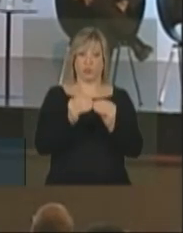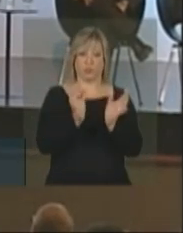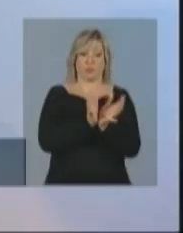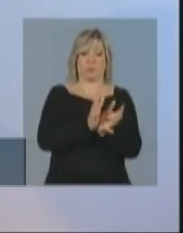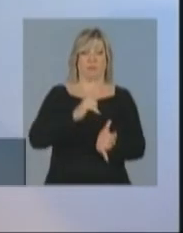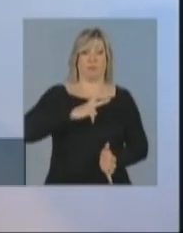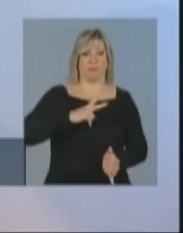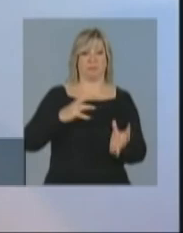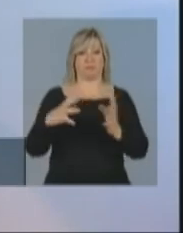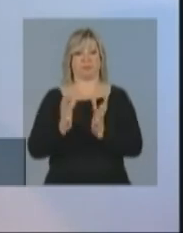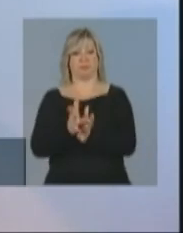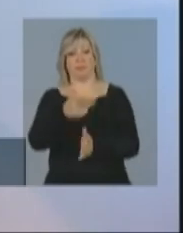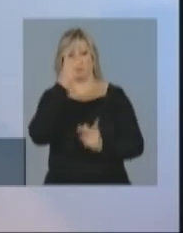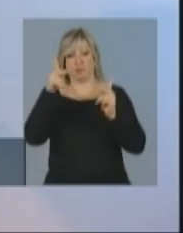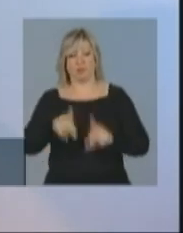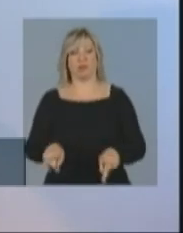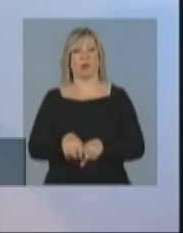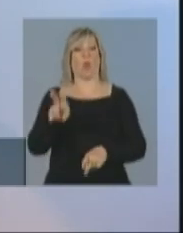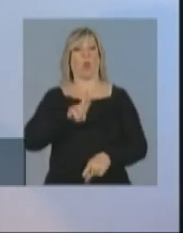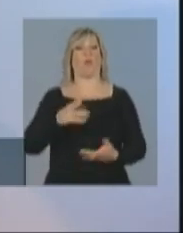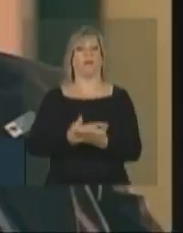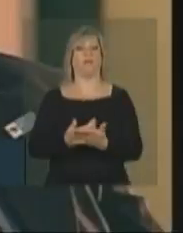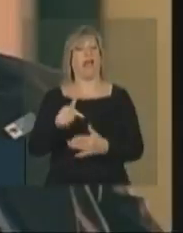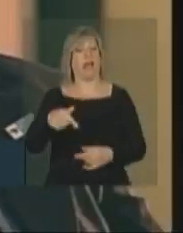o público e a universidade. E aqui nós vimos isso hoje.